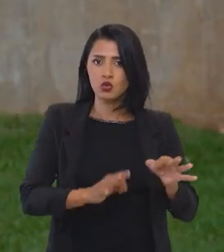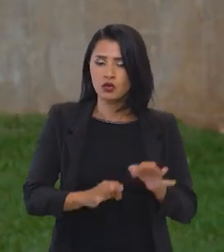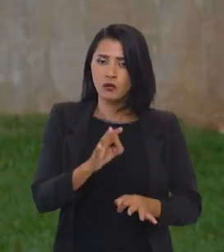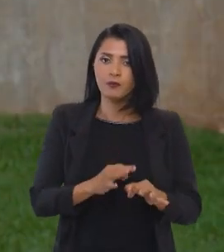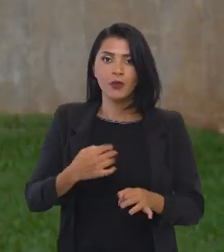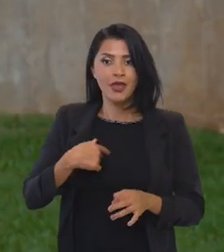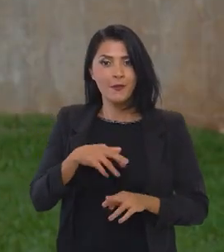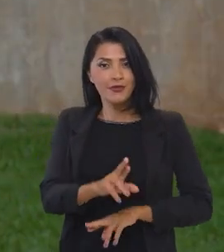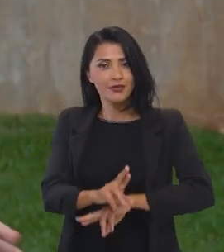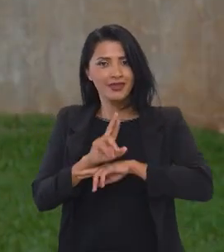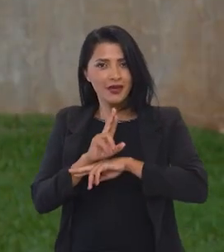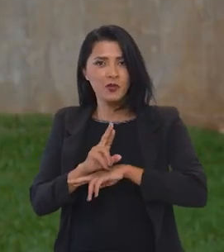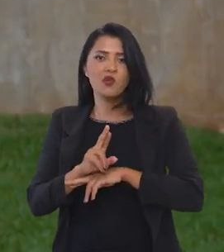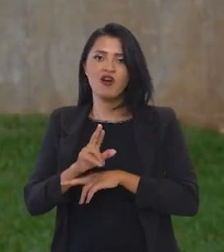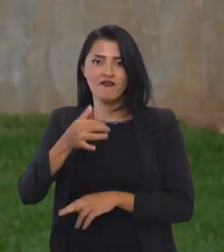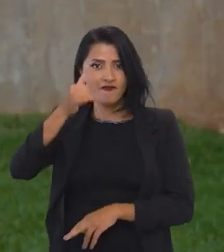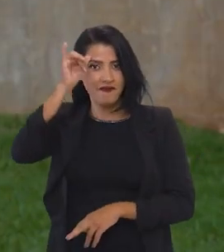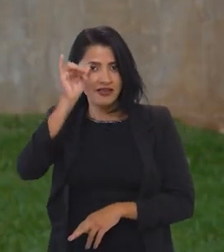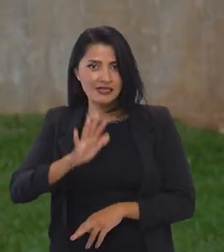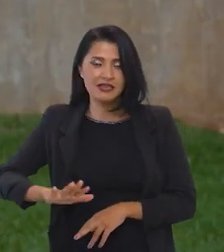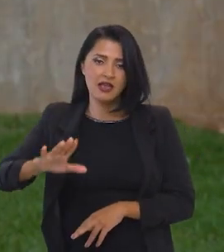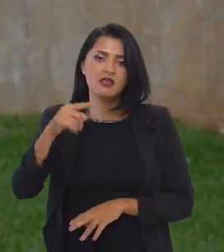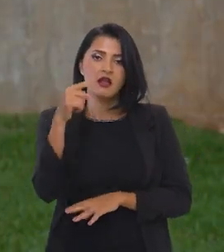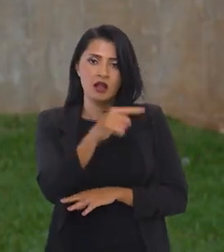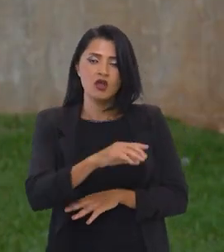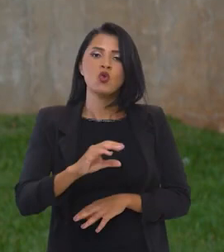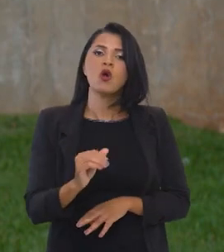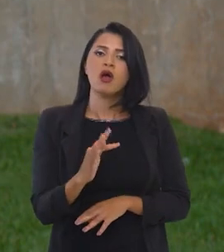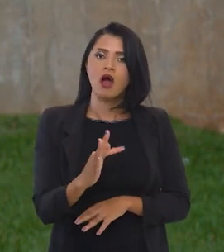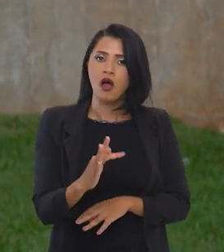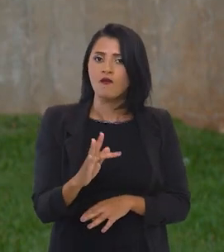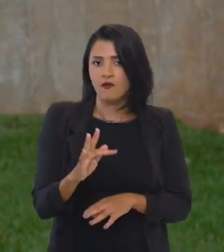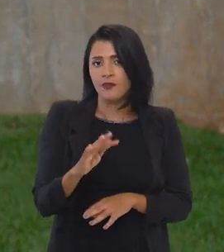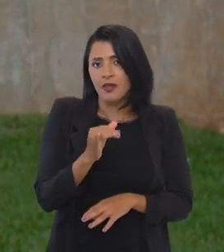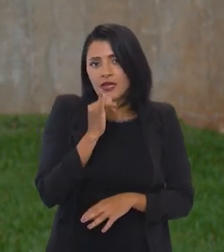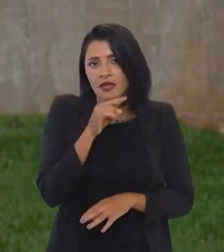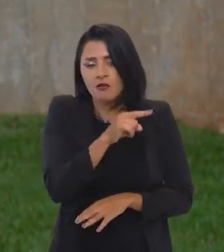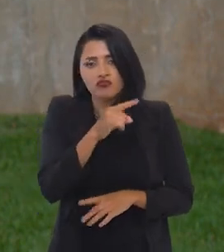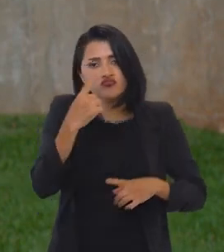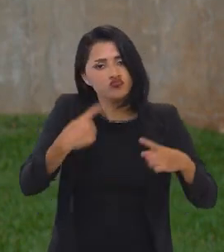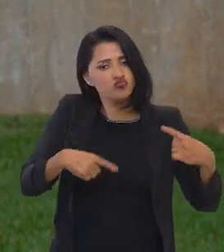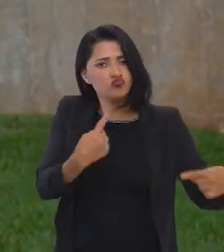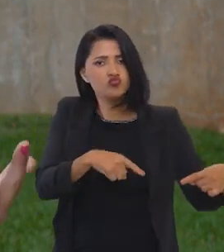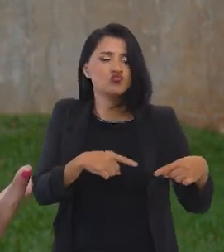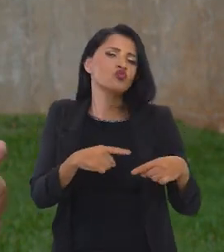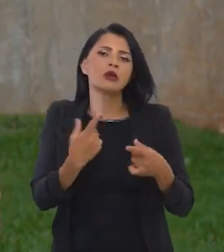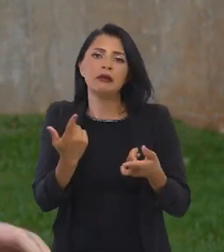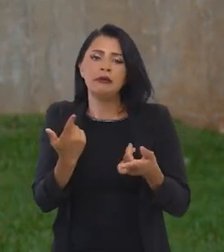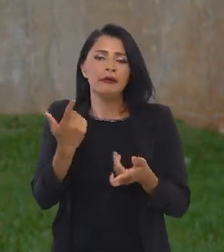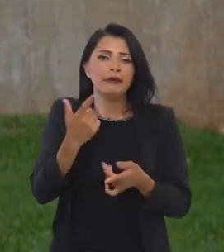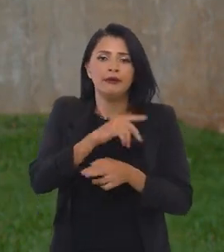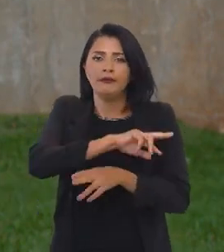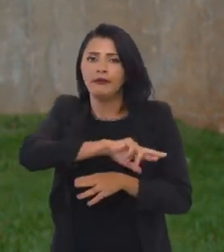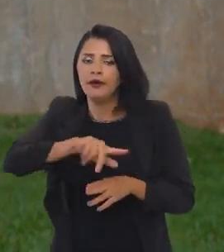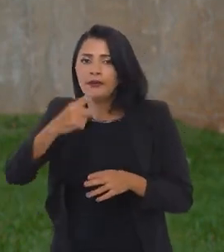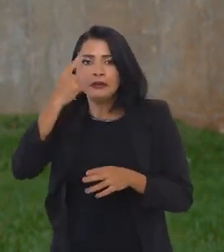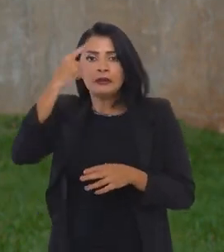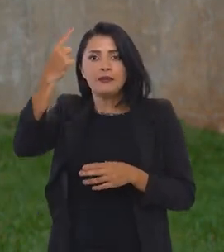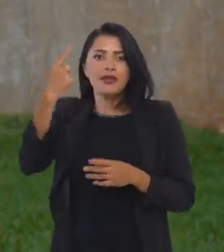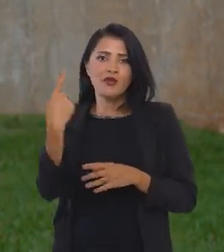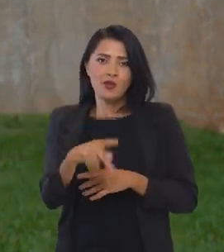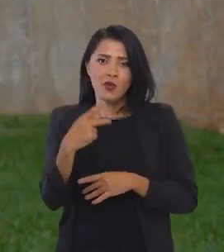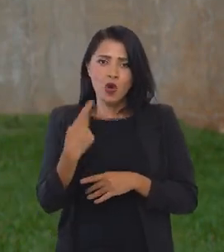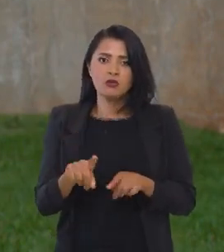a Fazenda Nacional tanto no contencioso administrativo lá no CARF, por exemplo, que se discuta em grandes teses